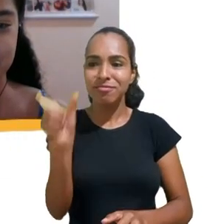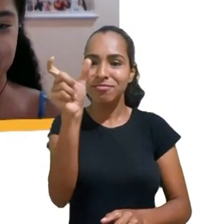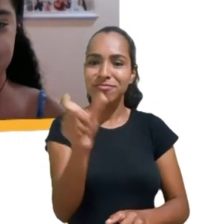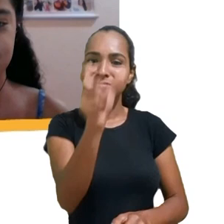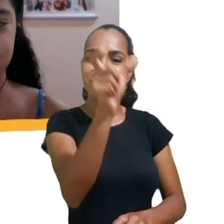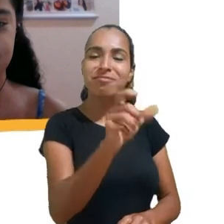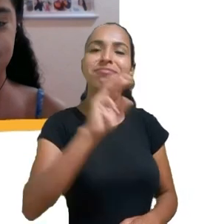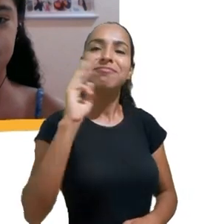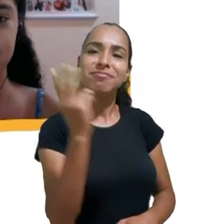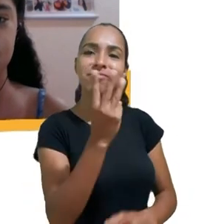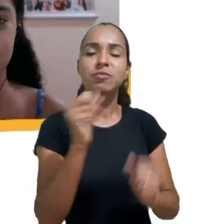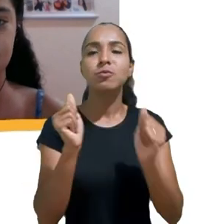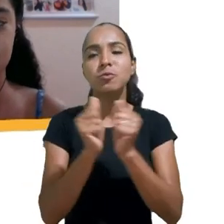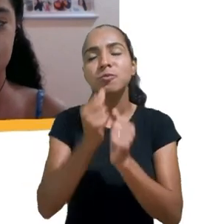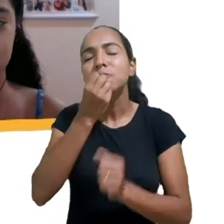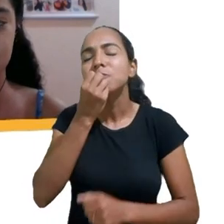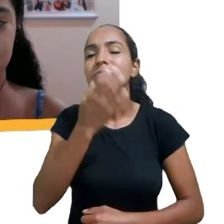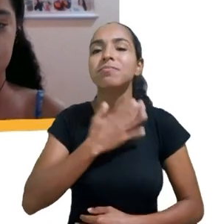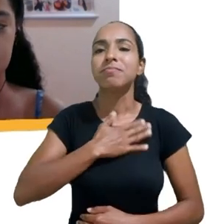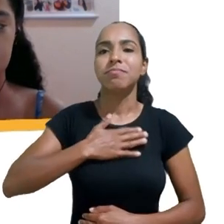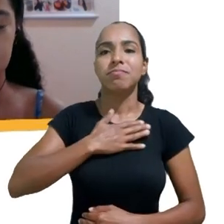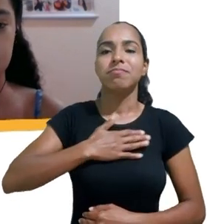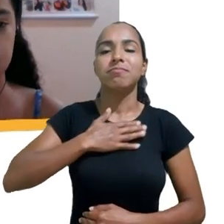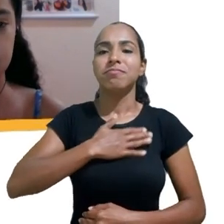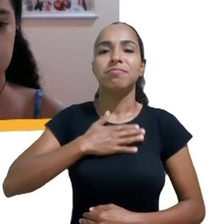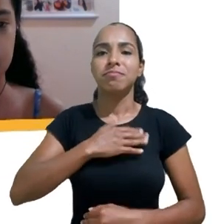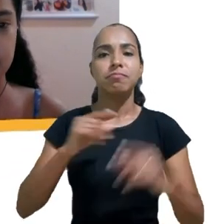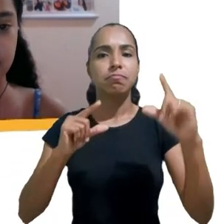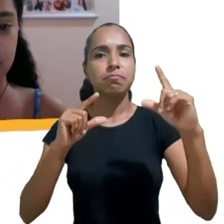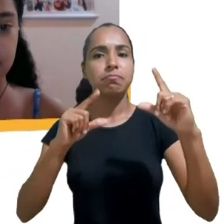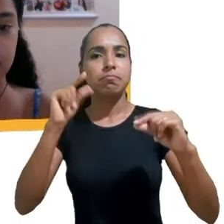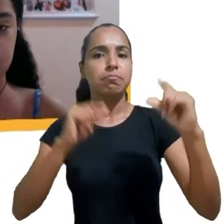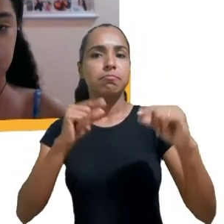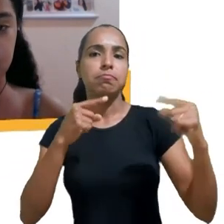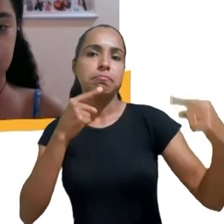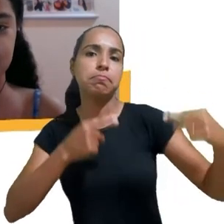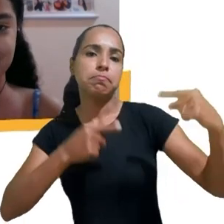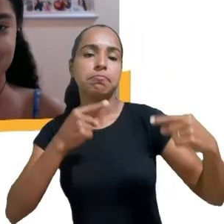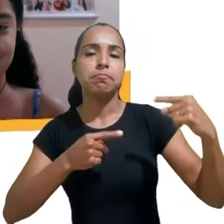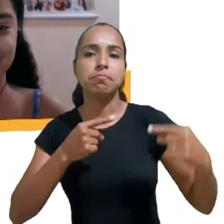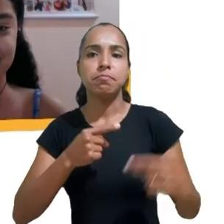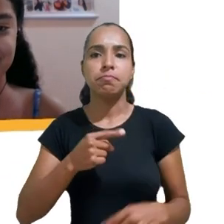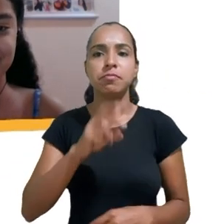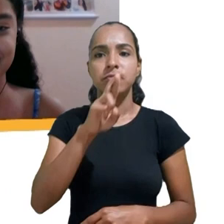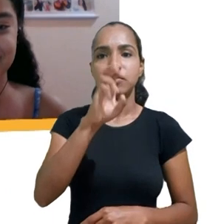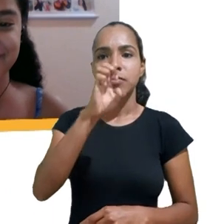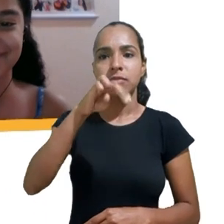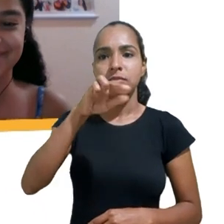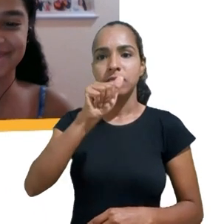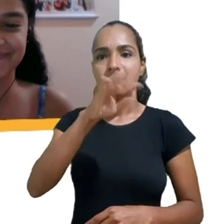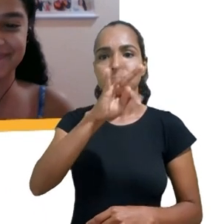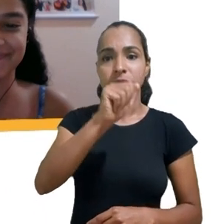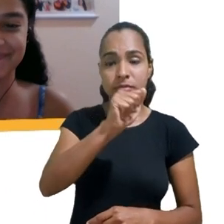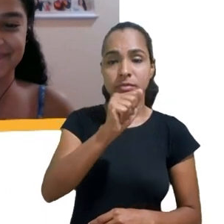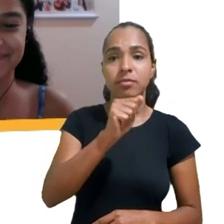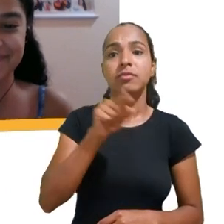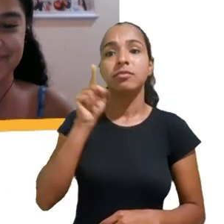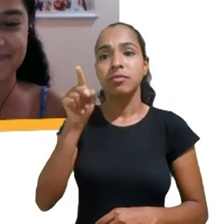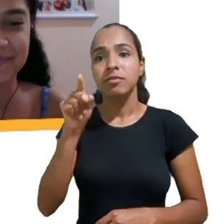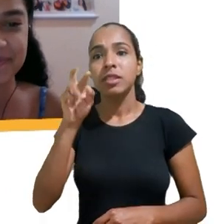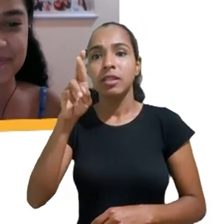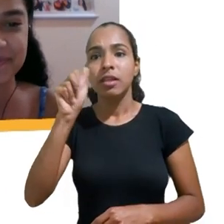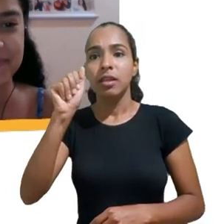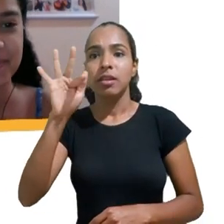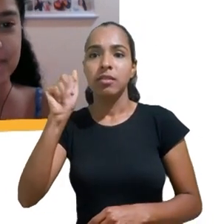contribuir muito com a nossa discussão. A Renata Tomaz, o Rafael Zanatta e a Maria Clara. Bom, cada vez